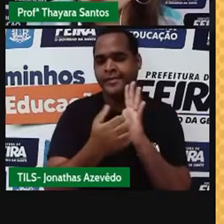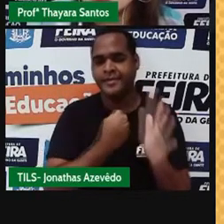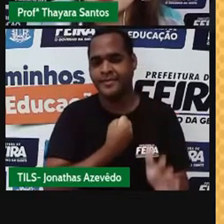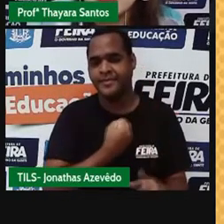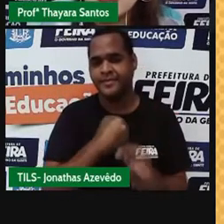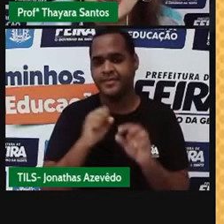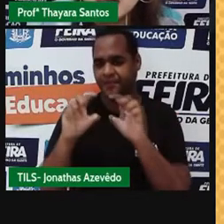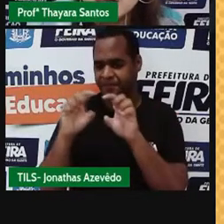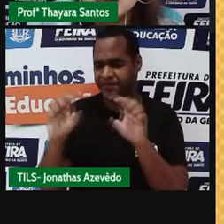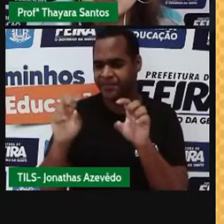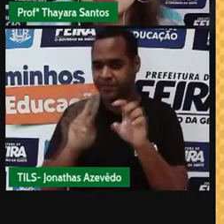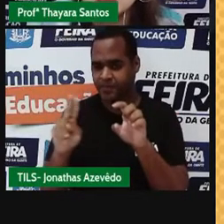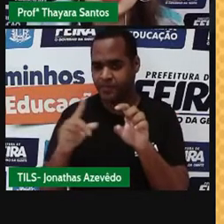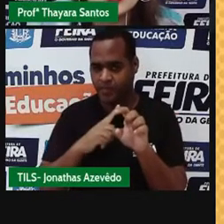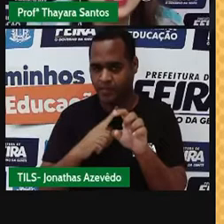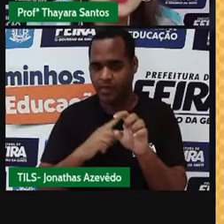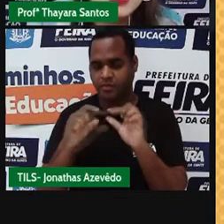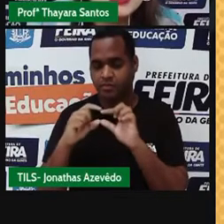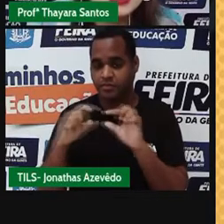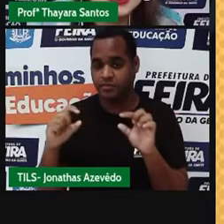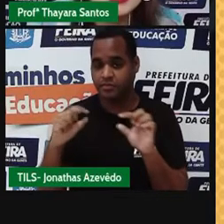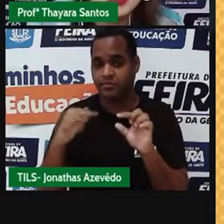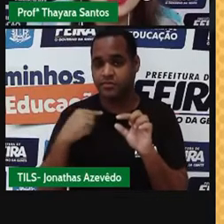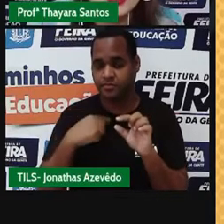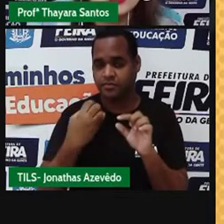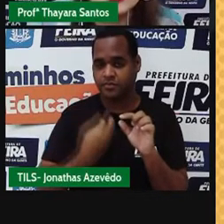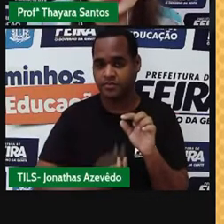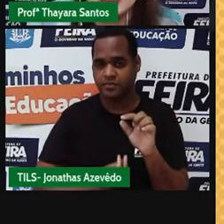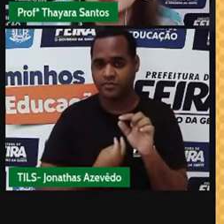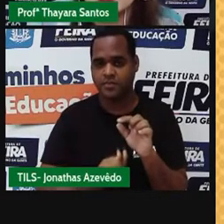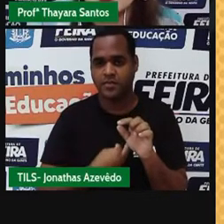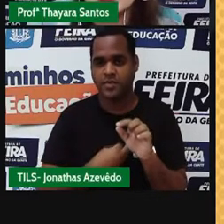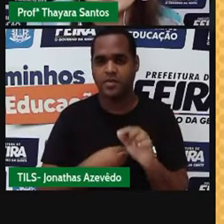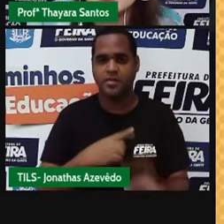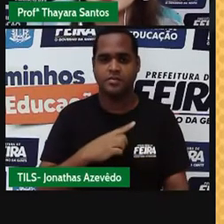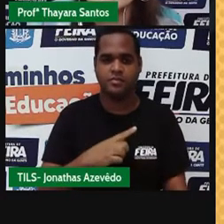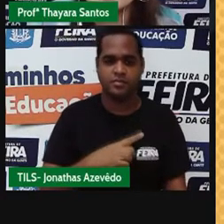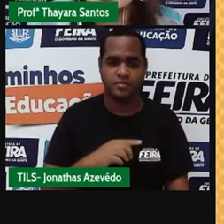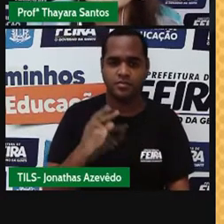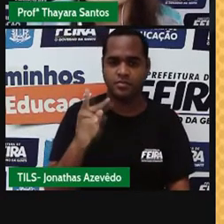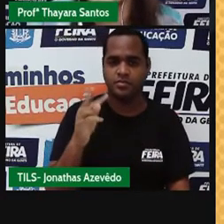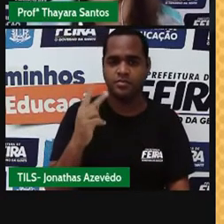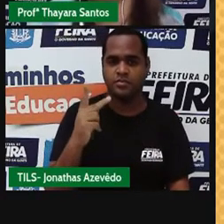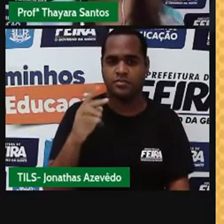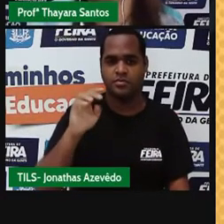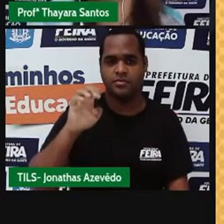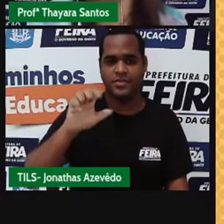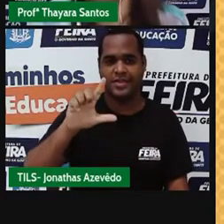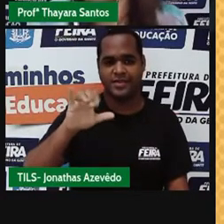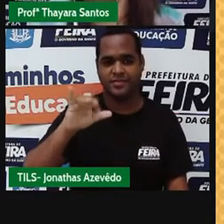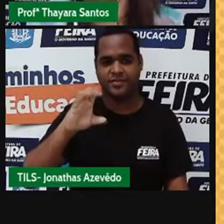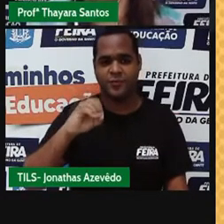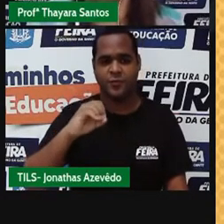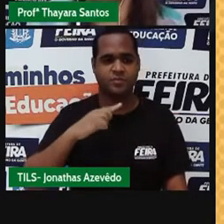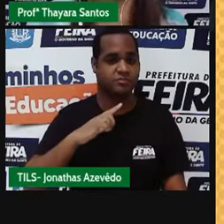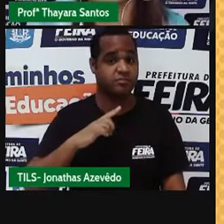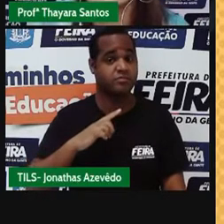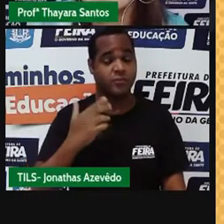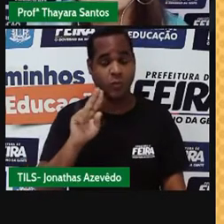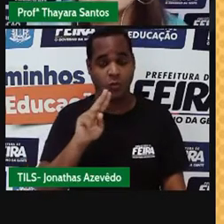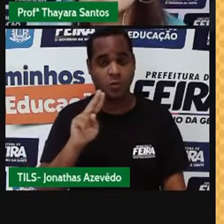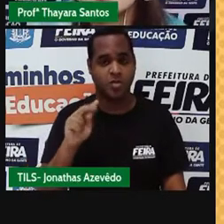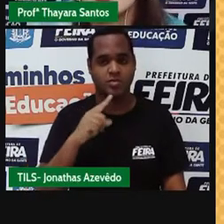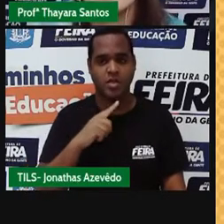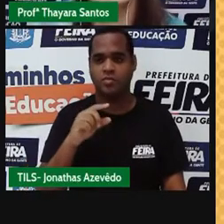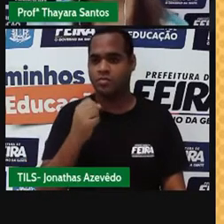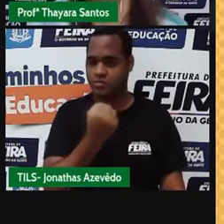nome do elemento embaixo, no caso essa daqui tem, ó, aqui o gás hélio, tem escrito embaixo. A gente tem um número